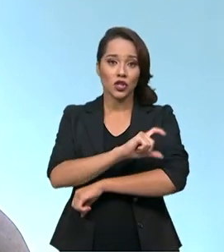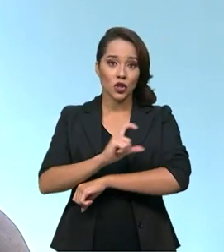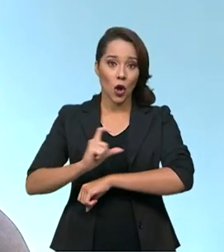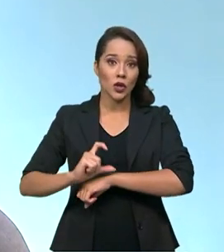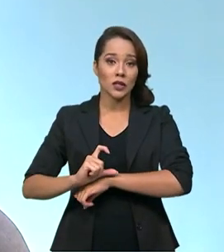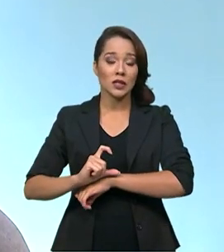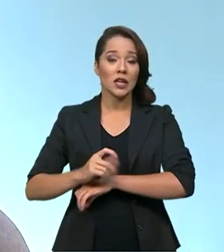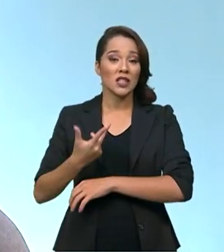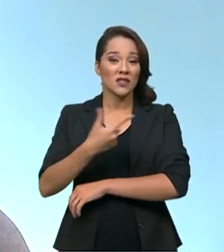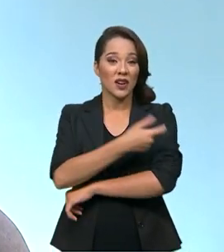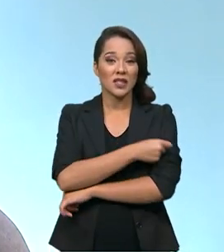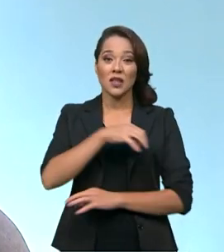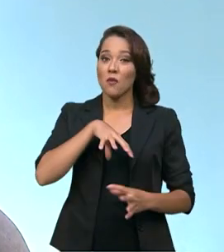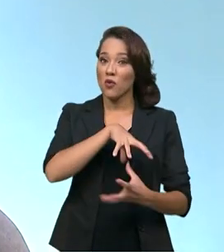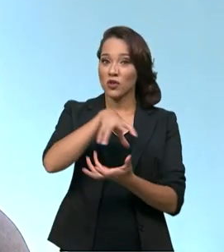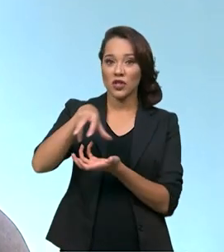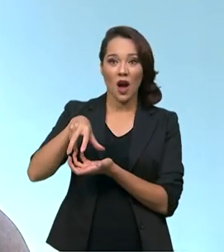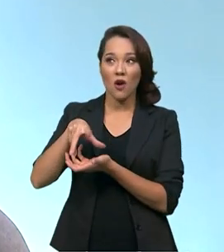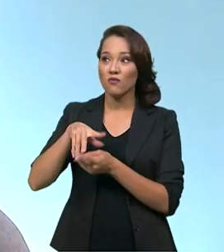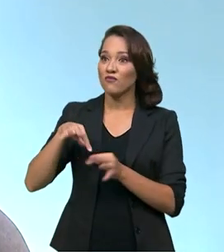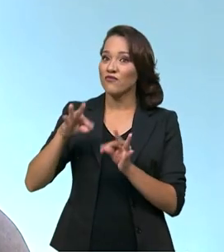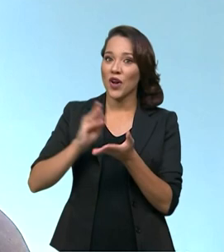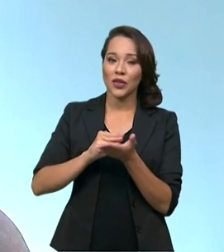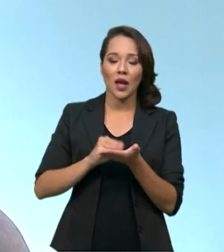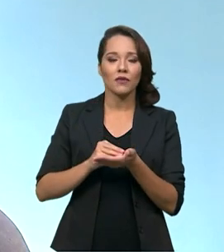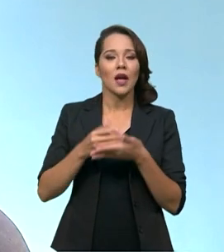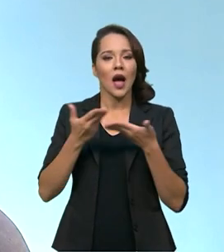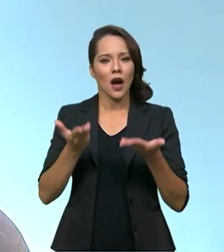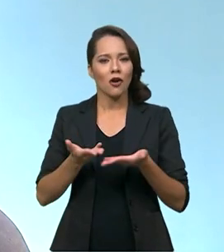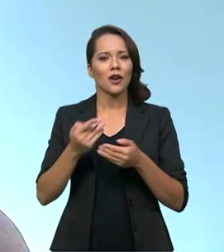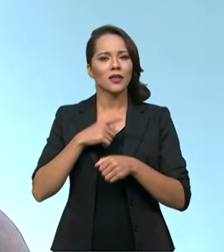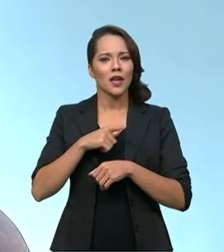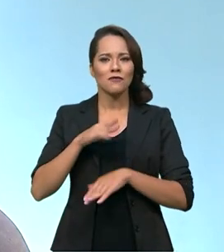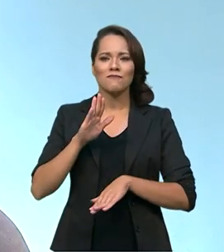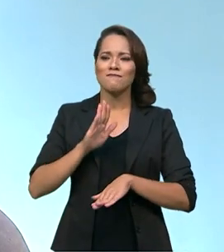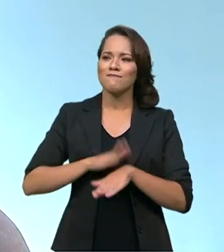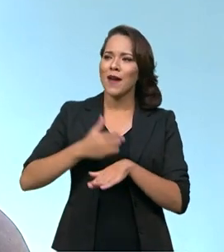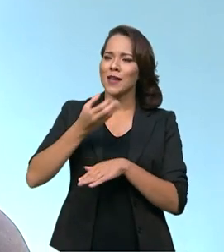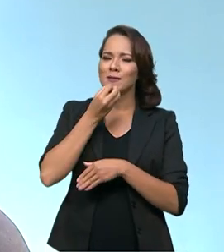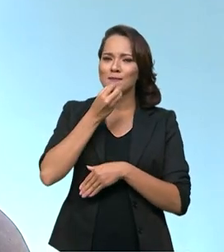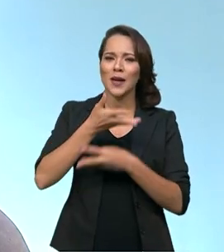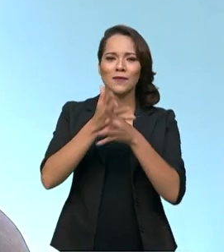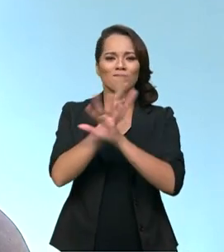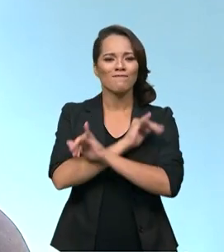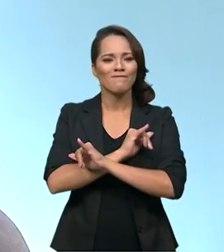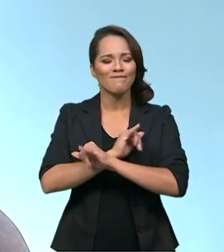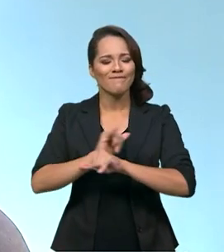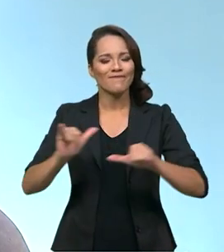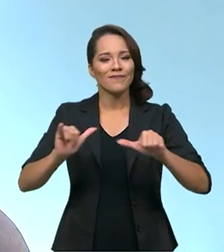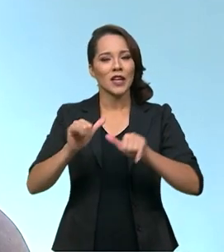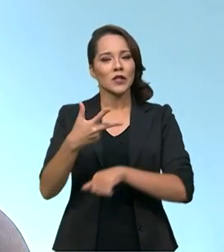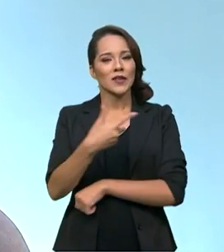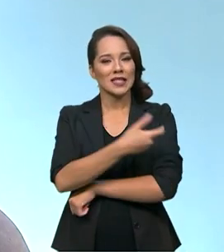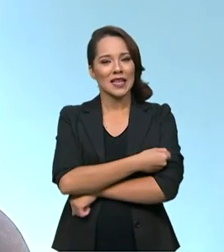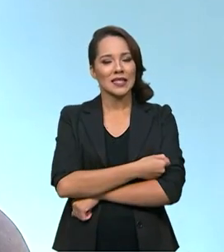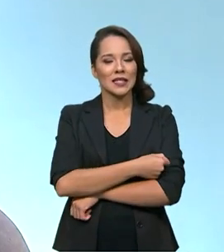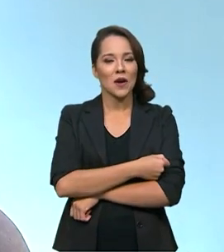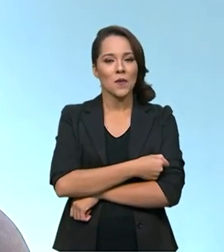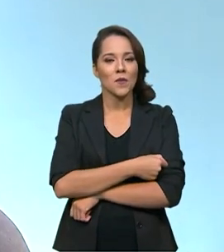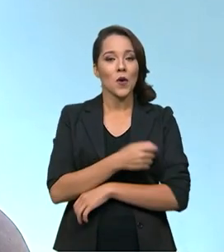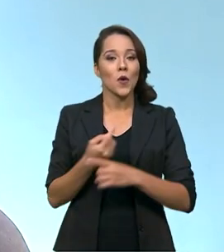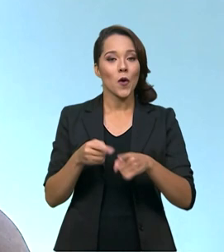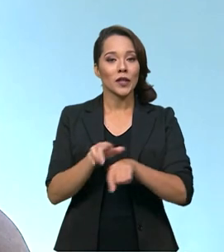a nível mundial, deu lugar a uma das mais bem-sucedidas campanhas de vacinação contra